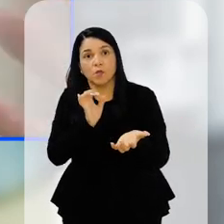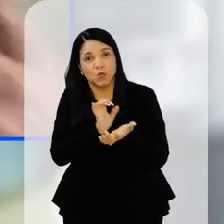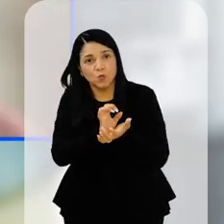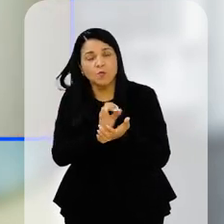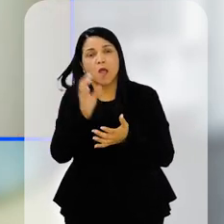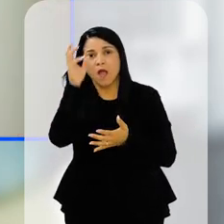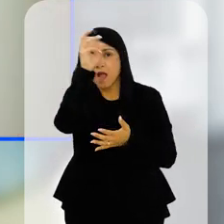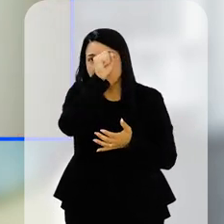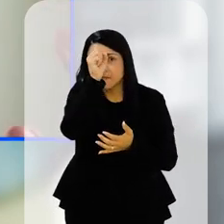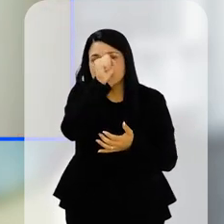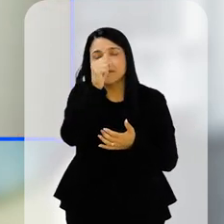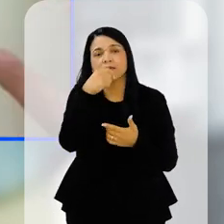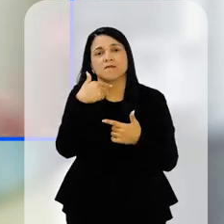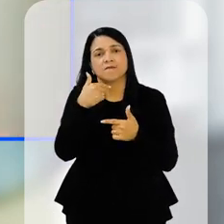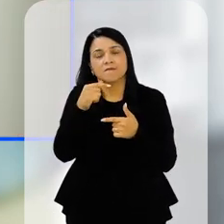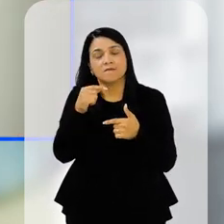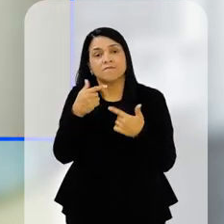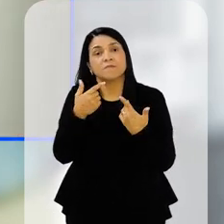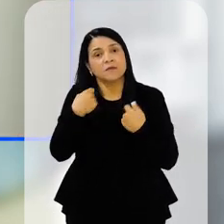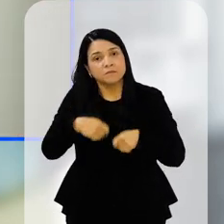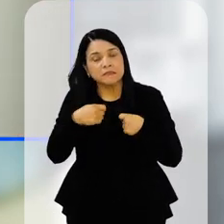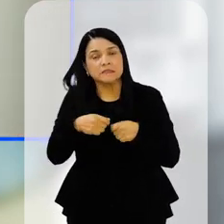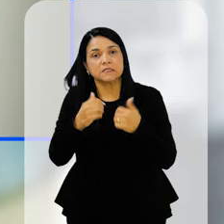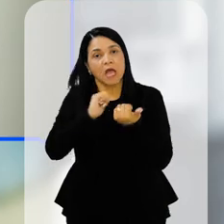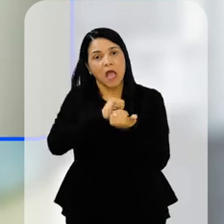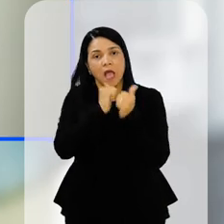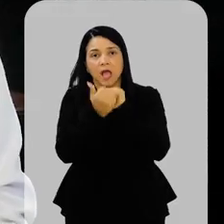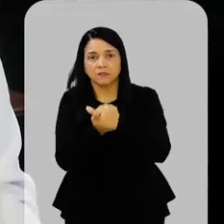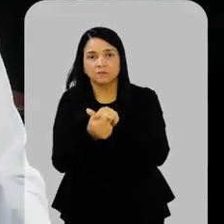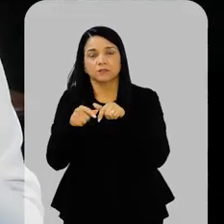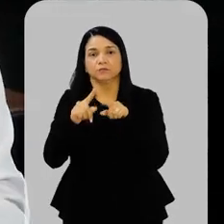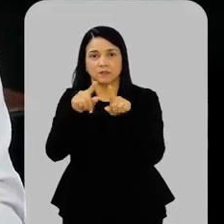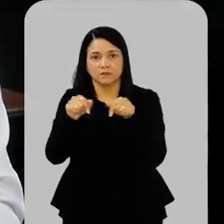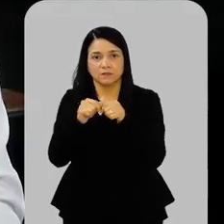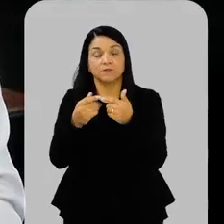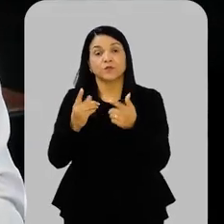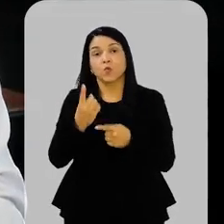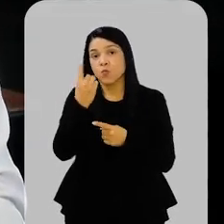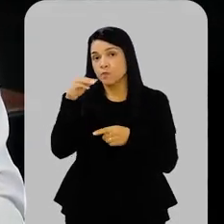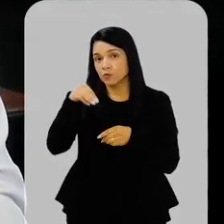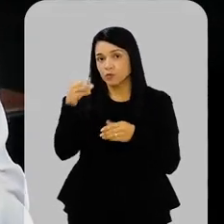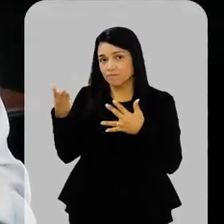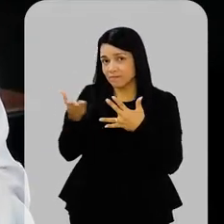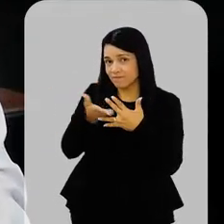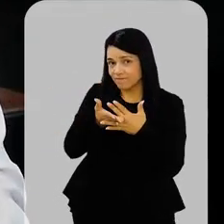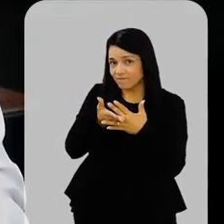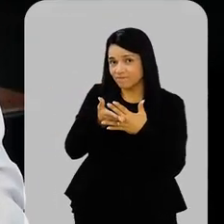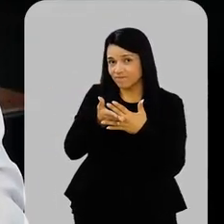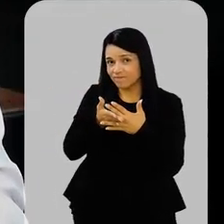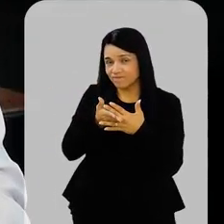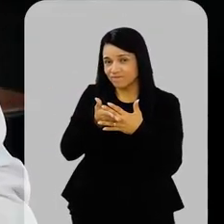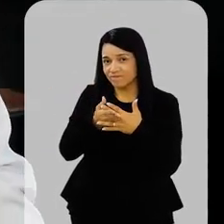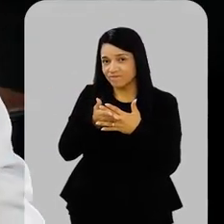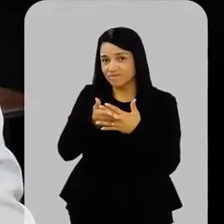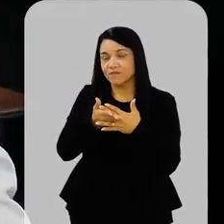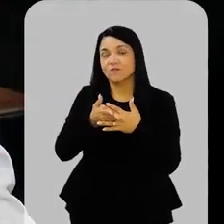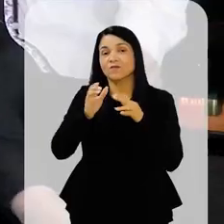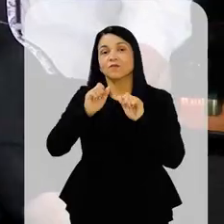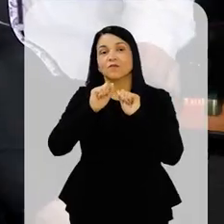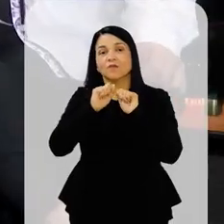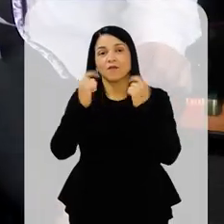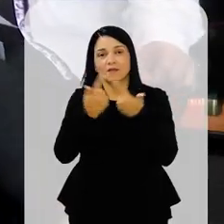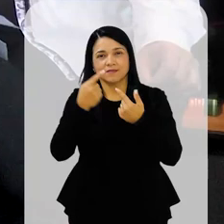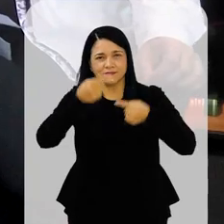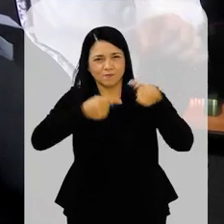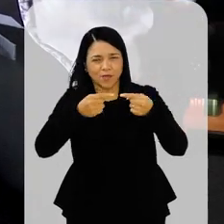aprender muito e fazer muito, mas precisa de ter as condições adequadas. Cidarta, Flória, eu vou pedir um minutinho para vocês que a gente vai fazer um intervalo. o